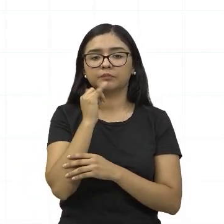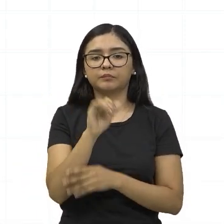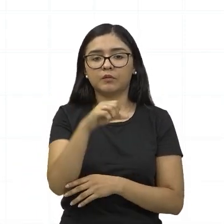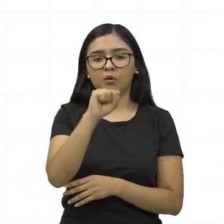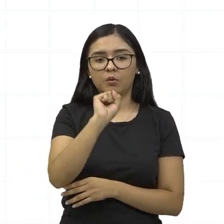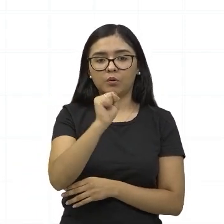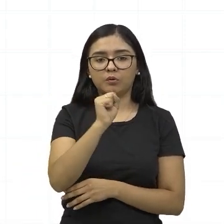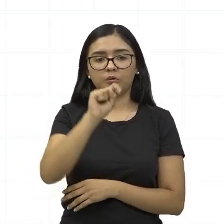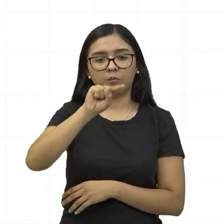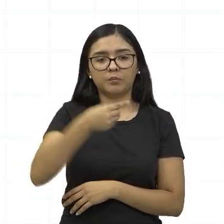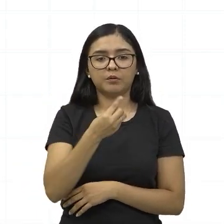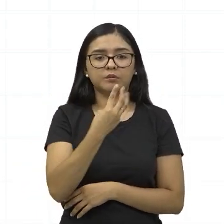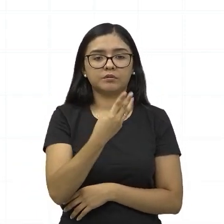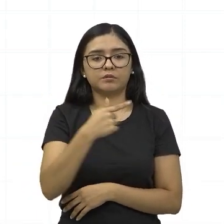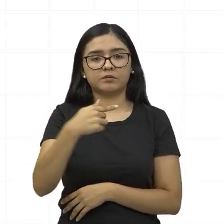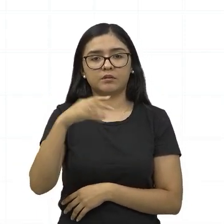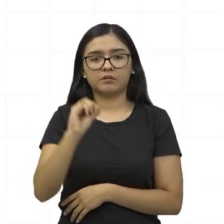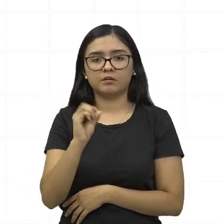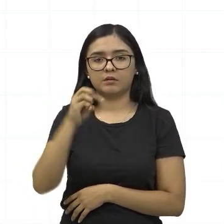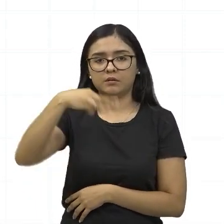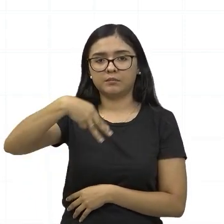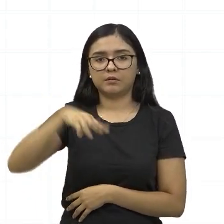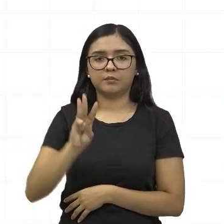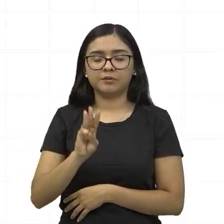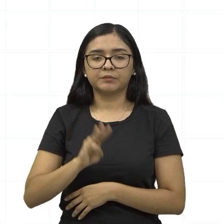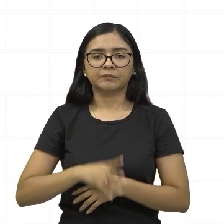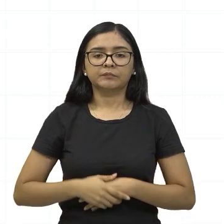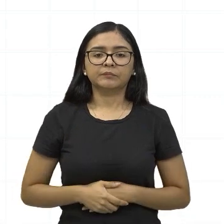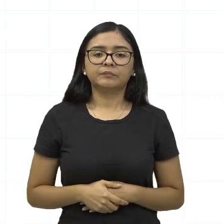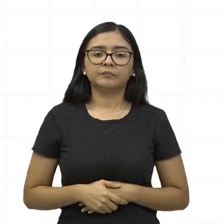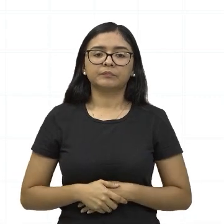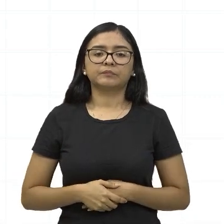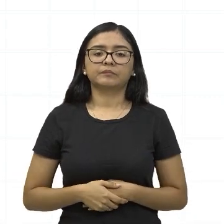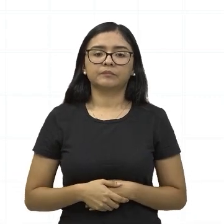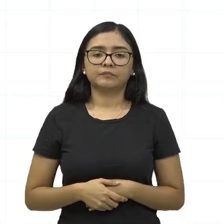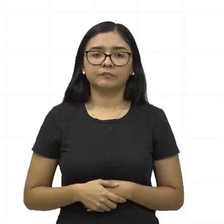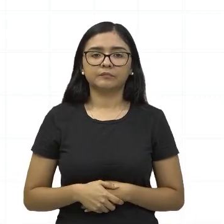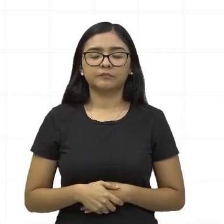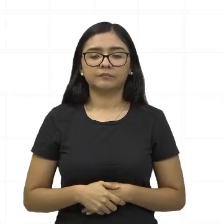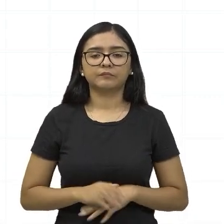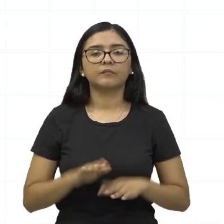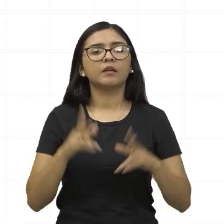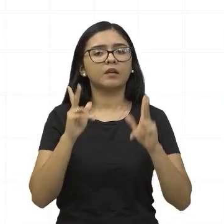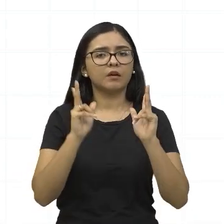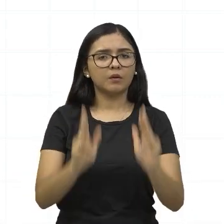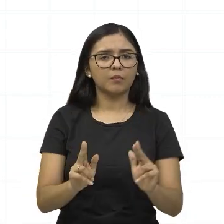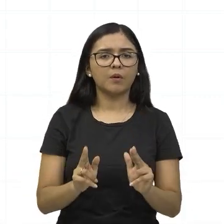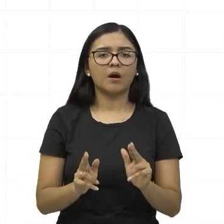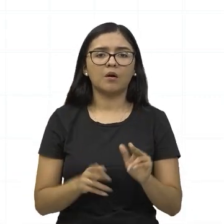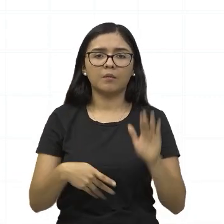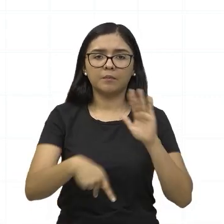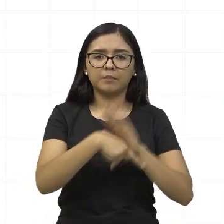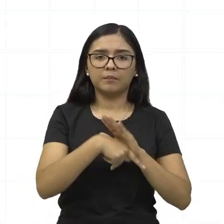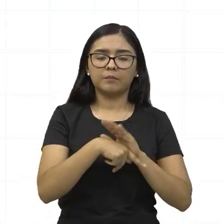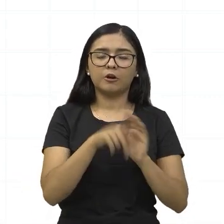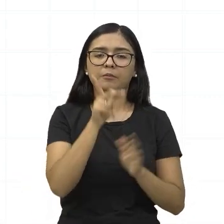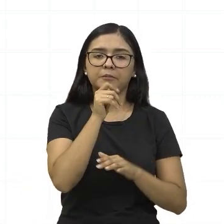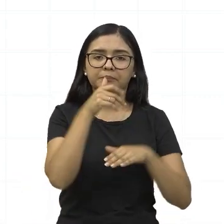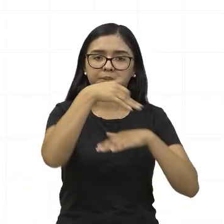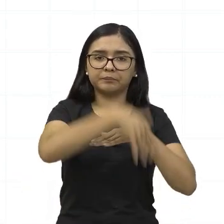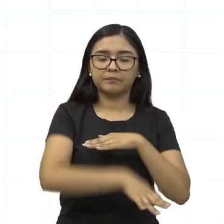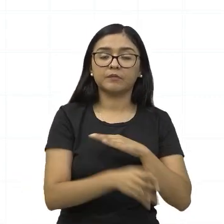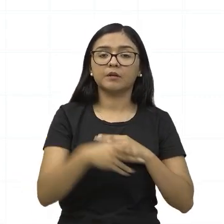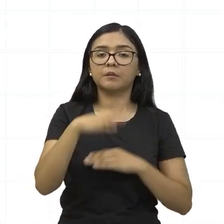.370 megawatts. Assim como a de Balbina, né, a usina hidrelétrica de Balbina,